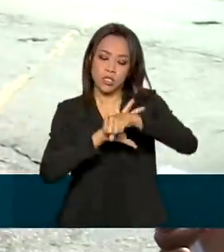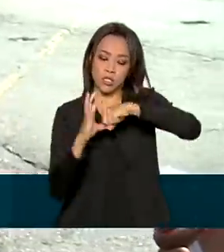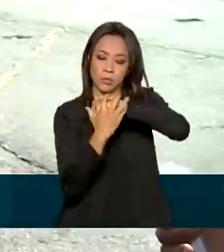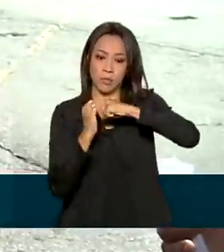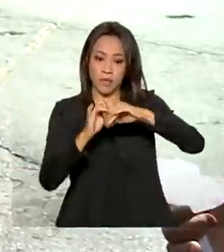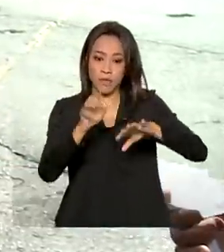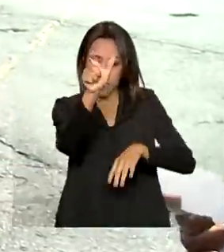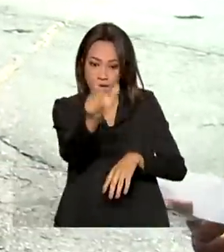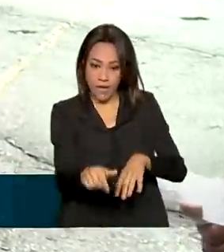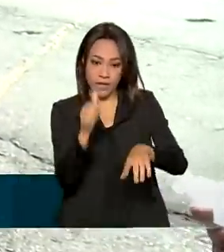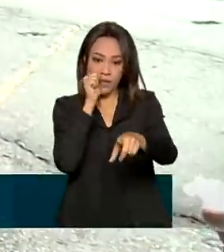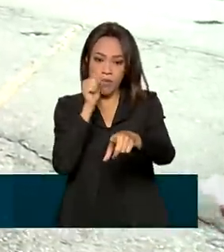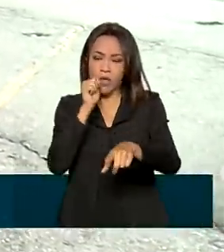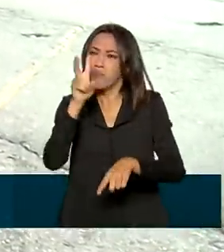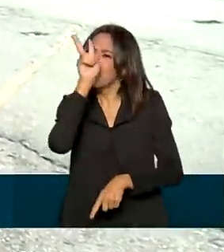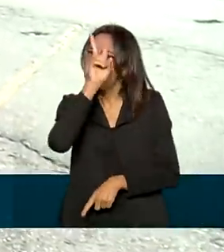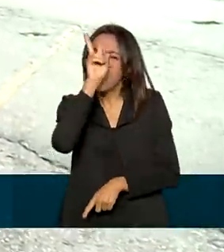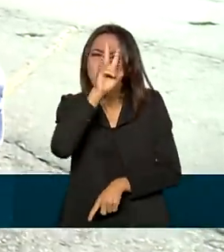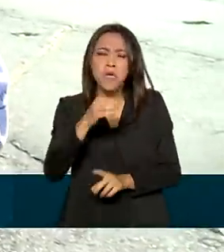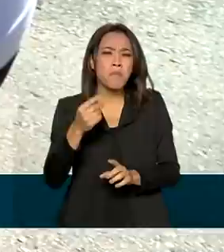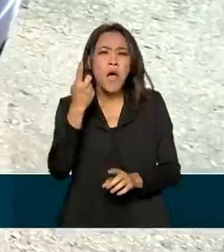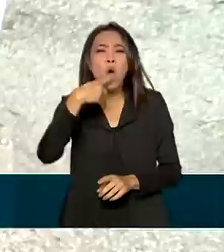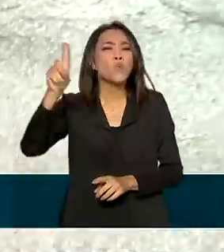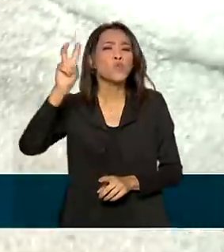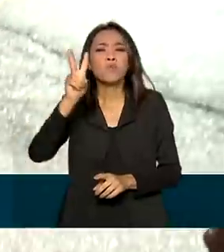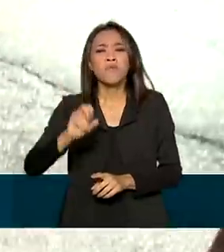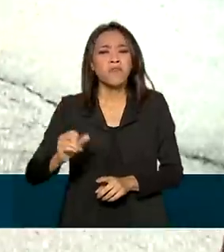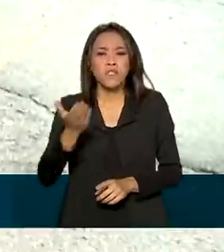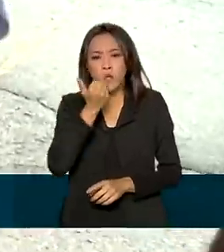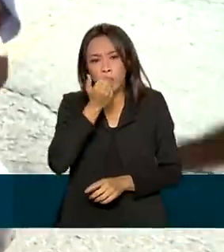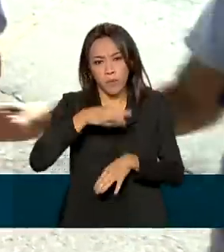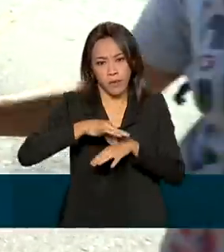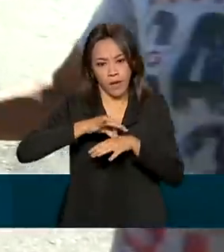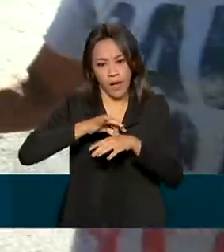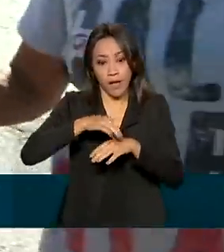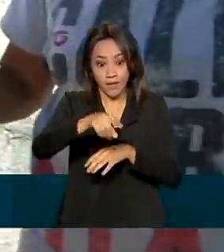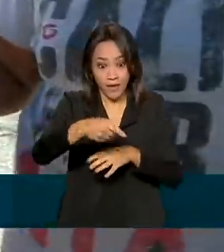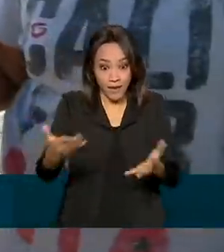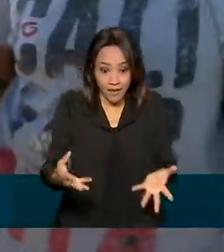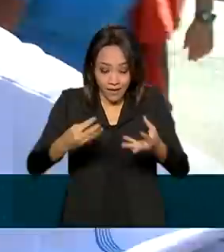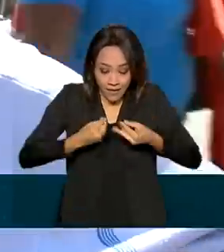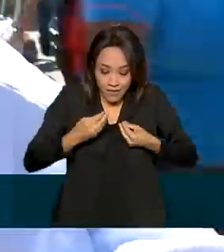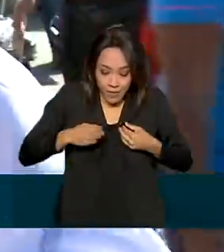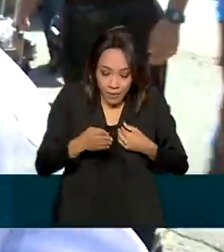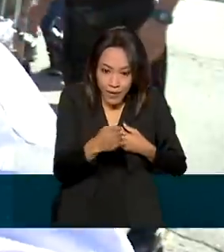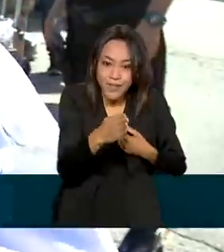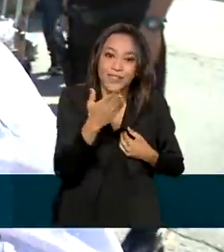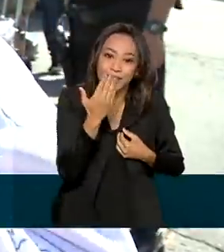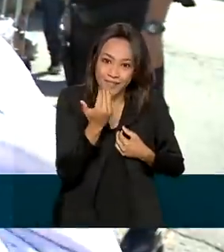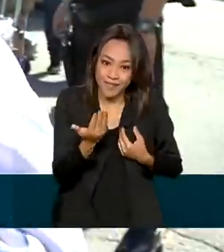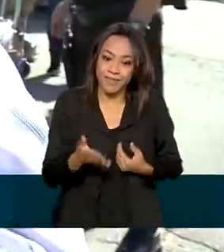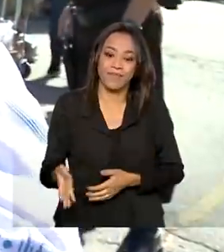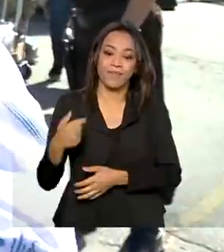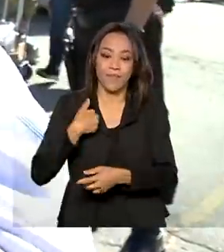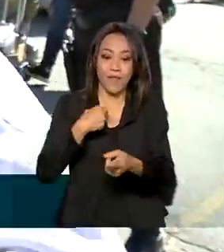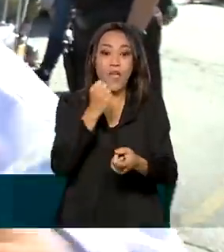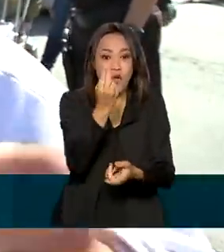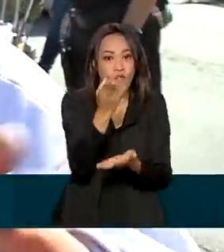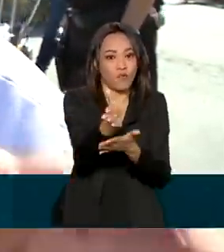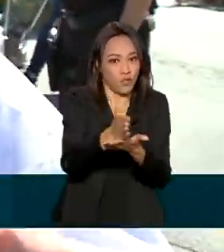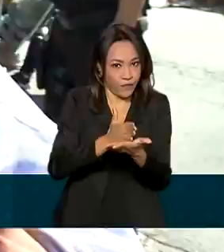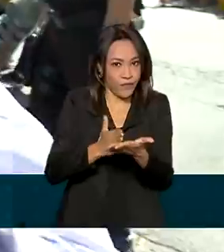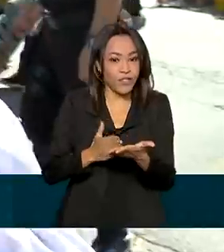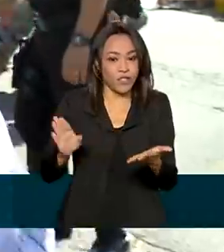a Paloma não lembra da última vez que havia comido carne. Nesta quinta, ganhou peixe para a família. Eu vou dividir um